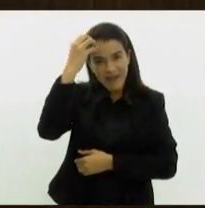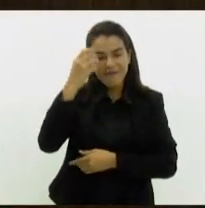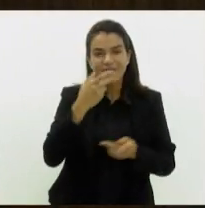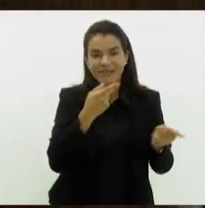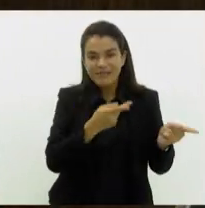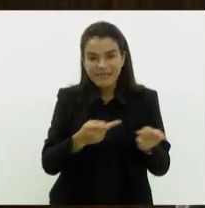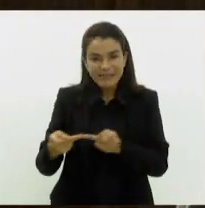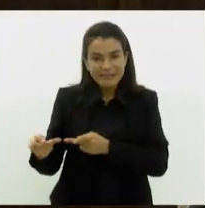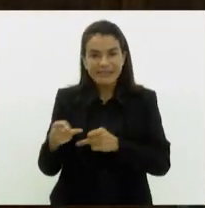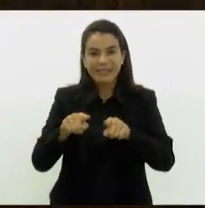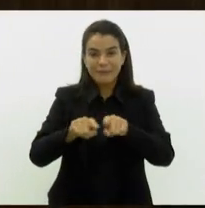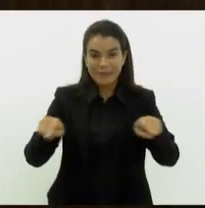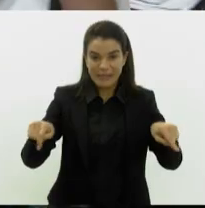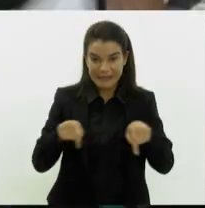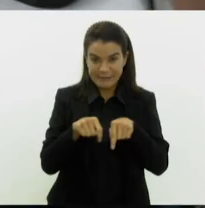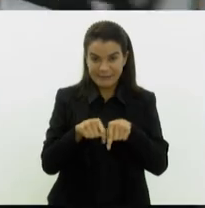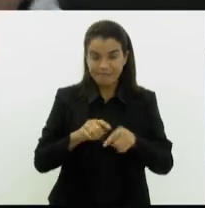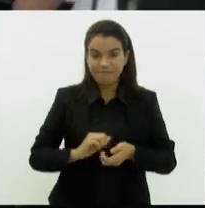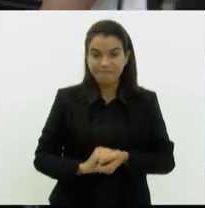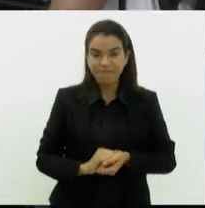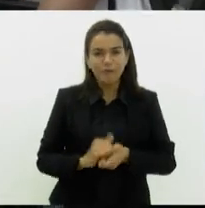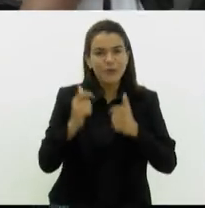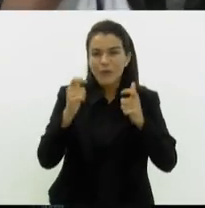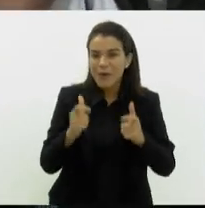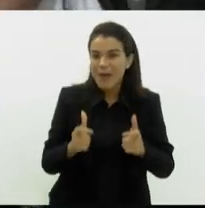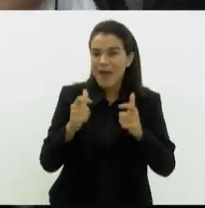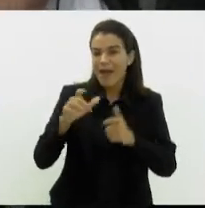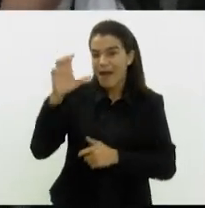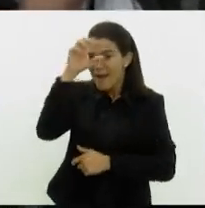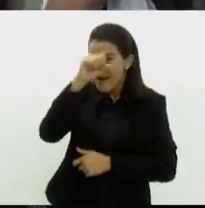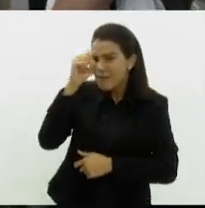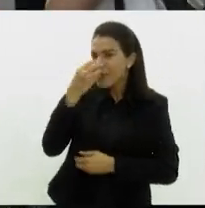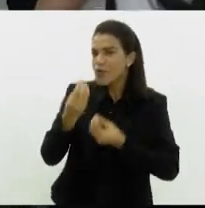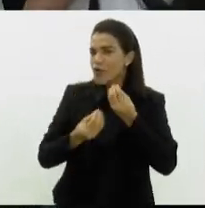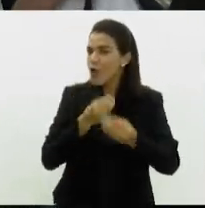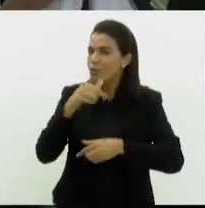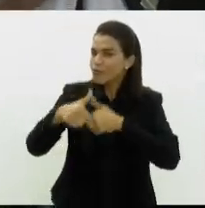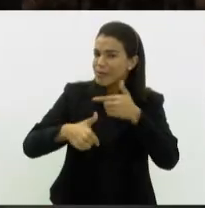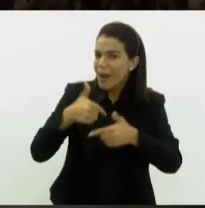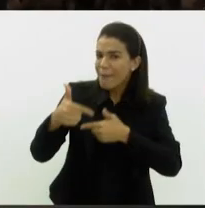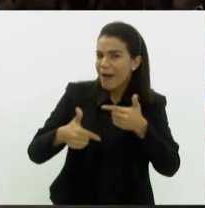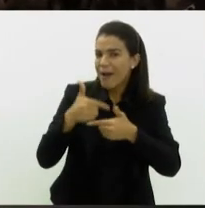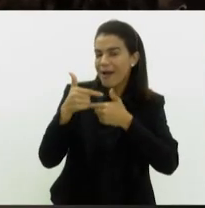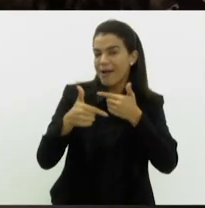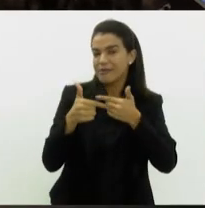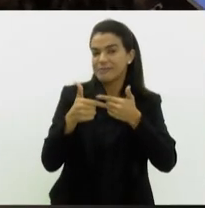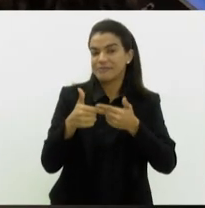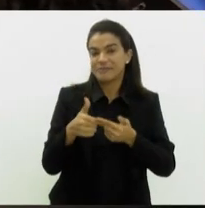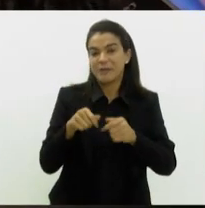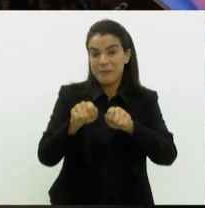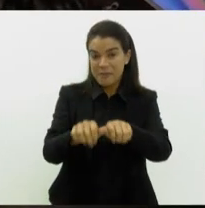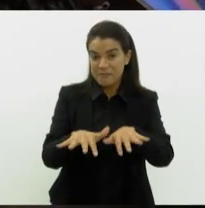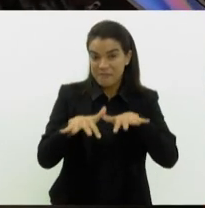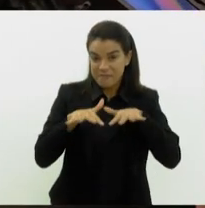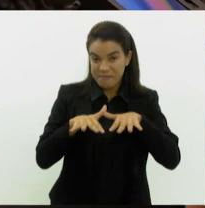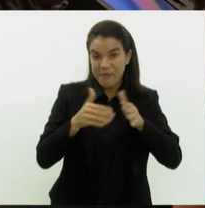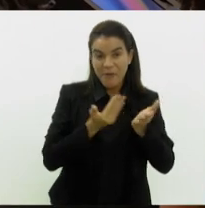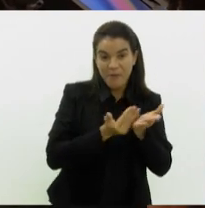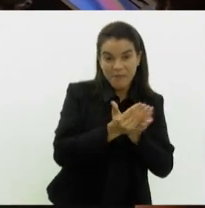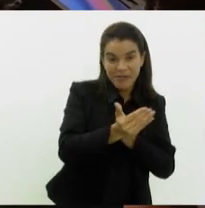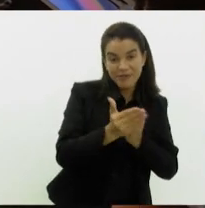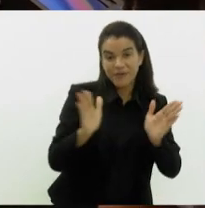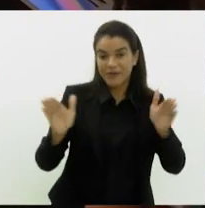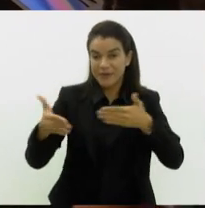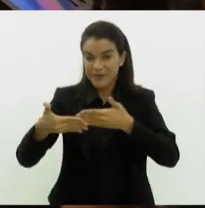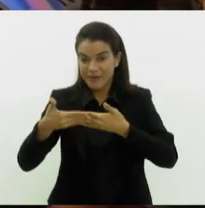LERJ no gabinete da parlamentar, onde aprenderam sobre as atividades que acontecem no dia a dia, como o expediente inicial e final, as